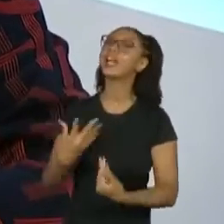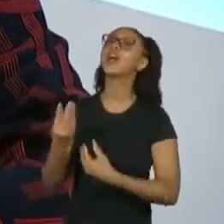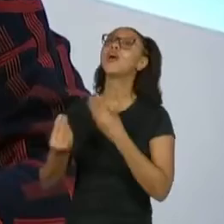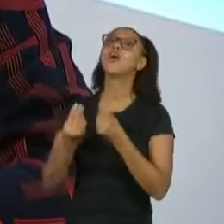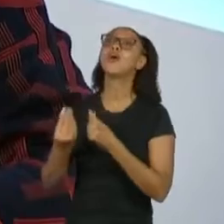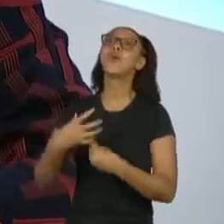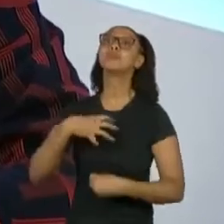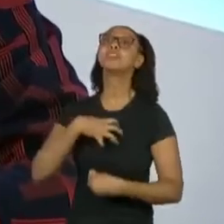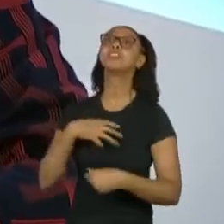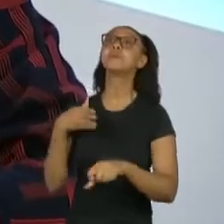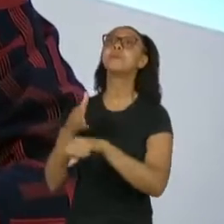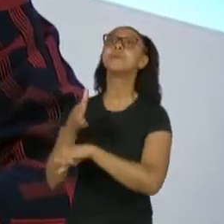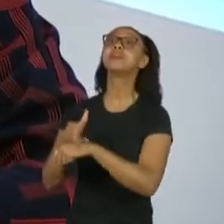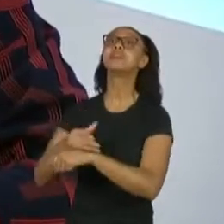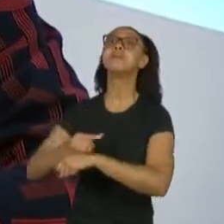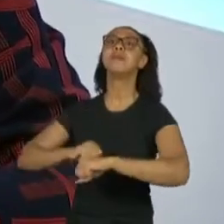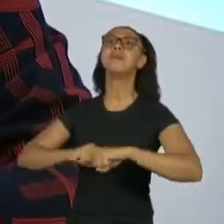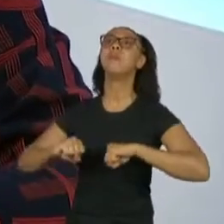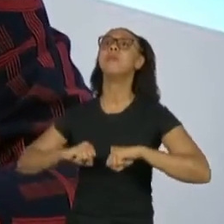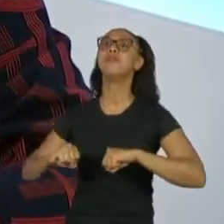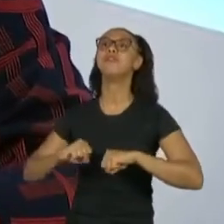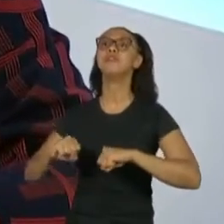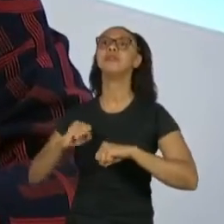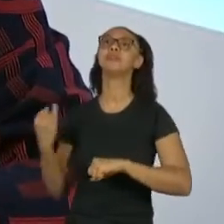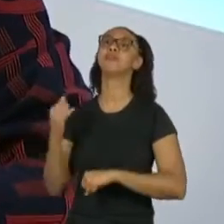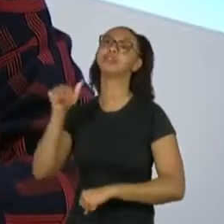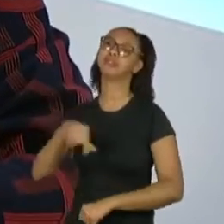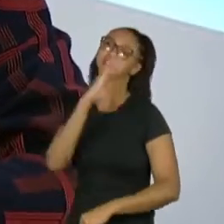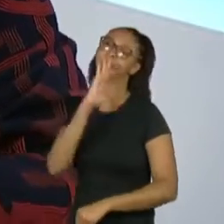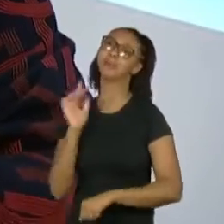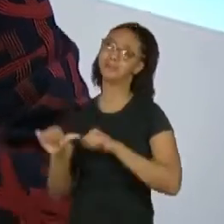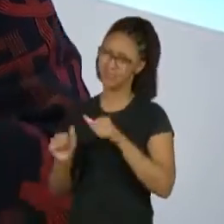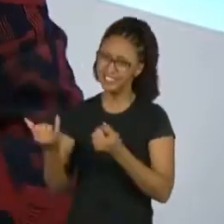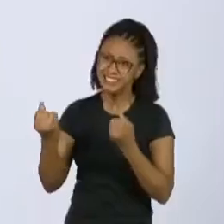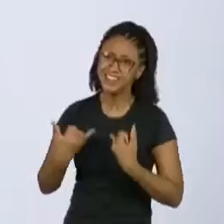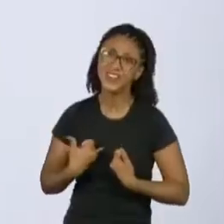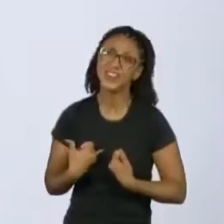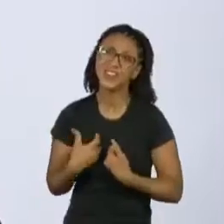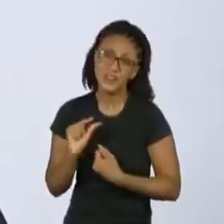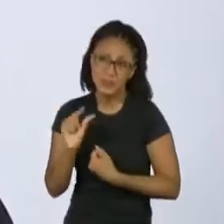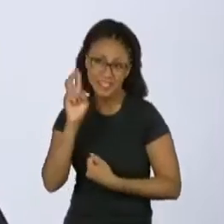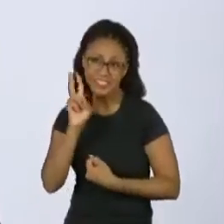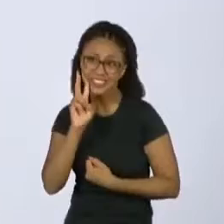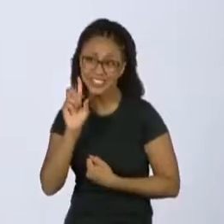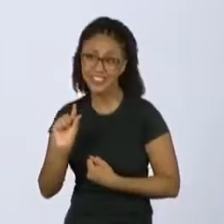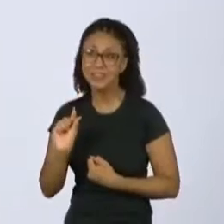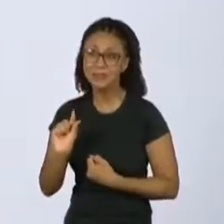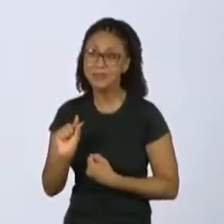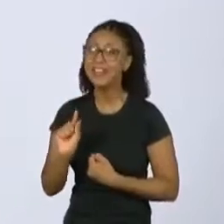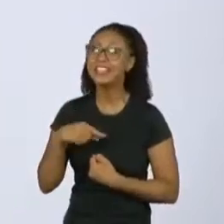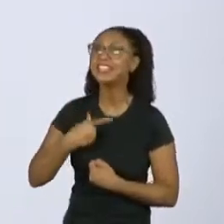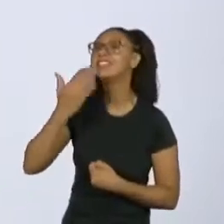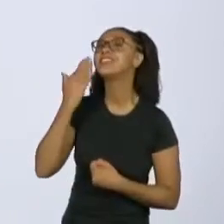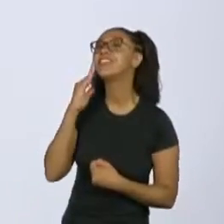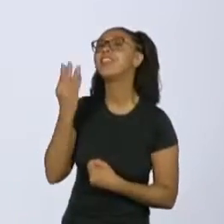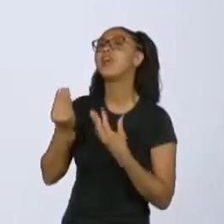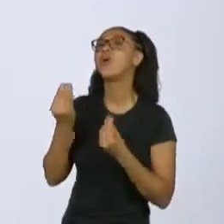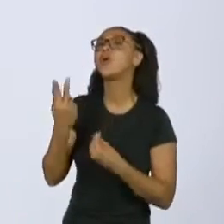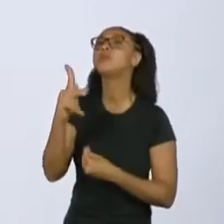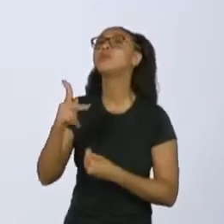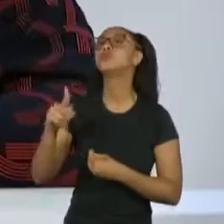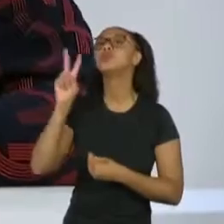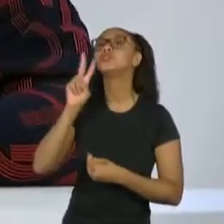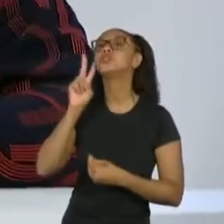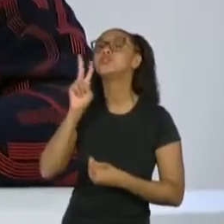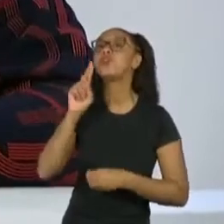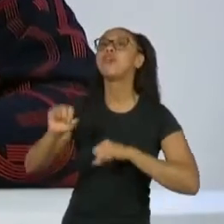é que foi participar de tantos movimentos importantes na mudança do nosso país. Conta para a gente algumas histórias para a gente poder entender, por exemplo, do movimento